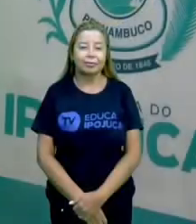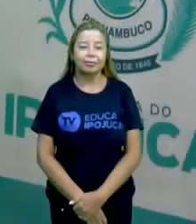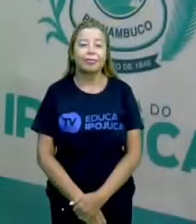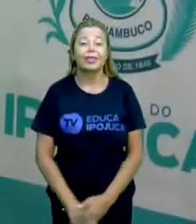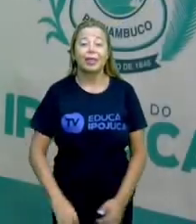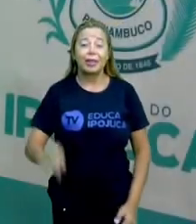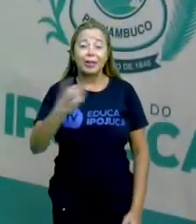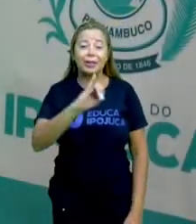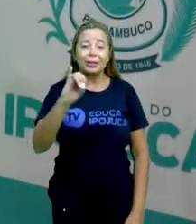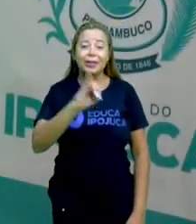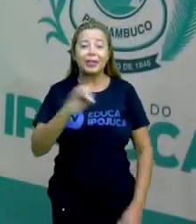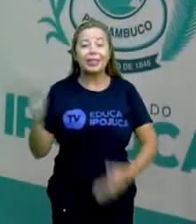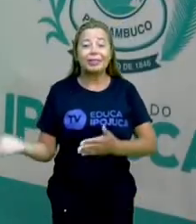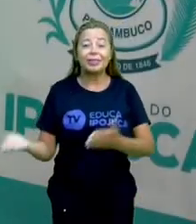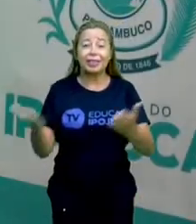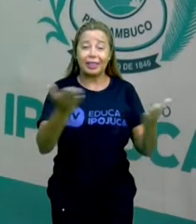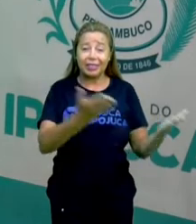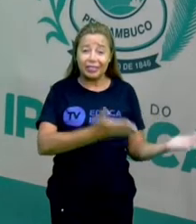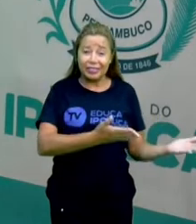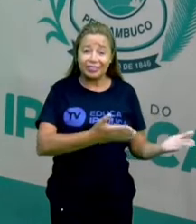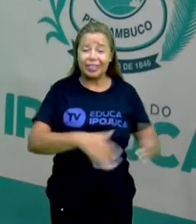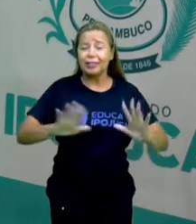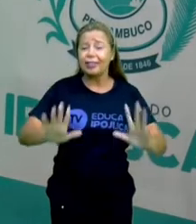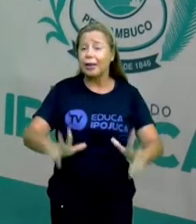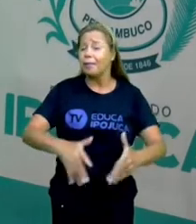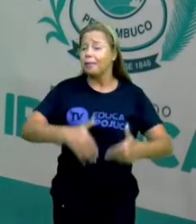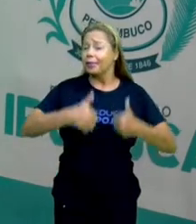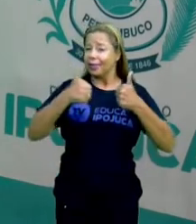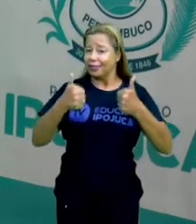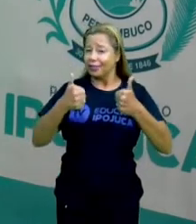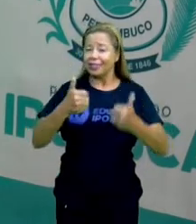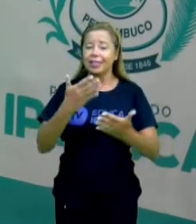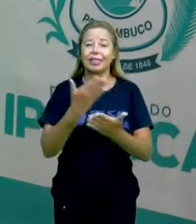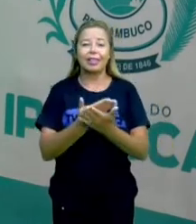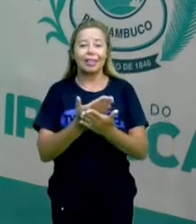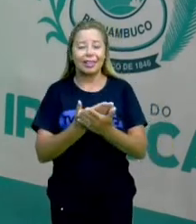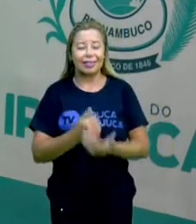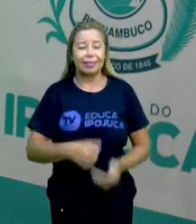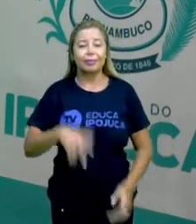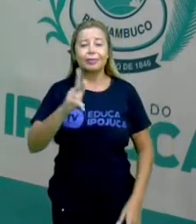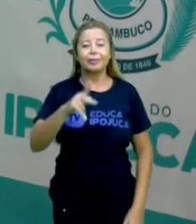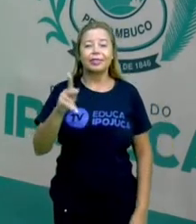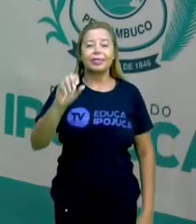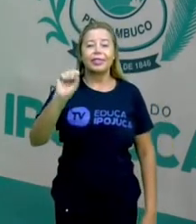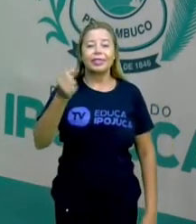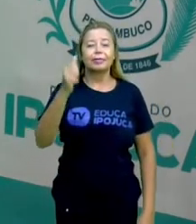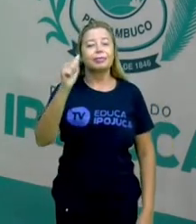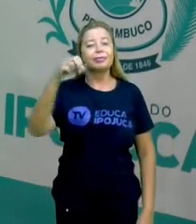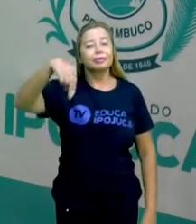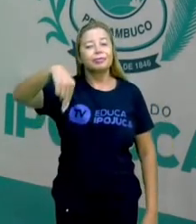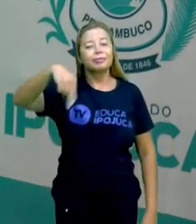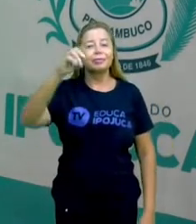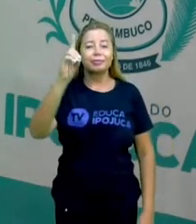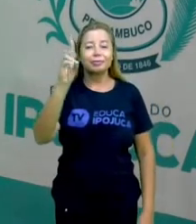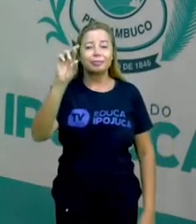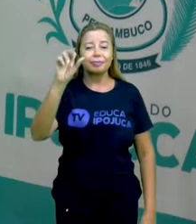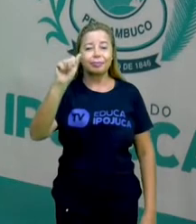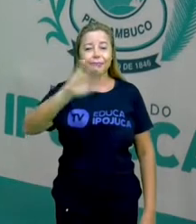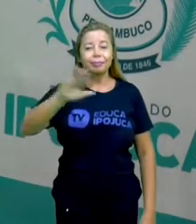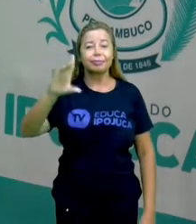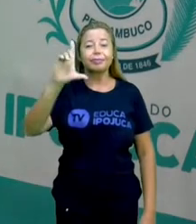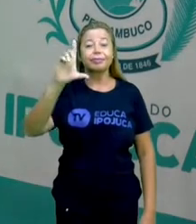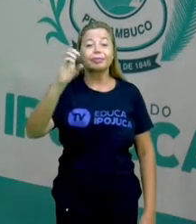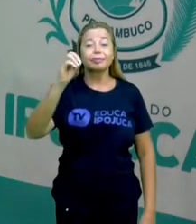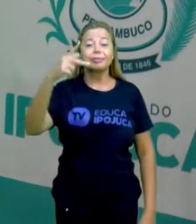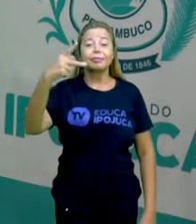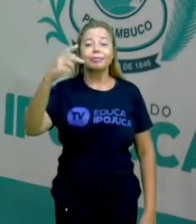Olá, sejam bem-vindos a mais uma incrível oportunidade de aprendizagem. Eu sou a professora Sandra Lopes e estou hoje aqui